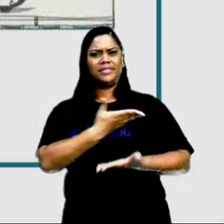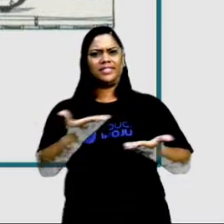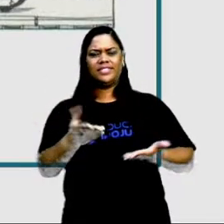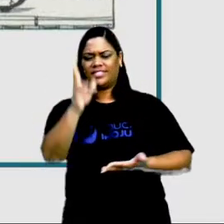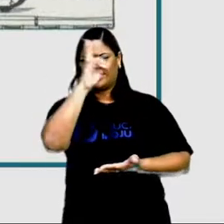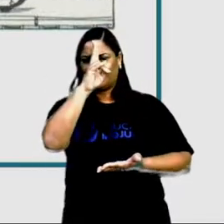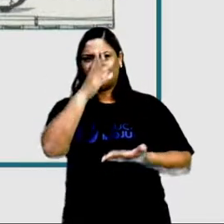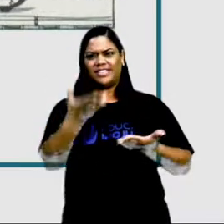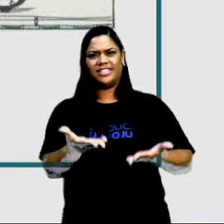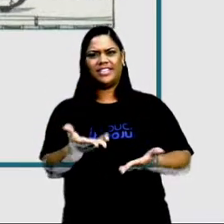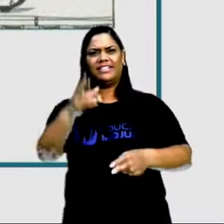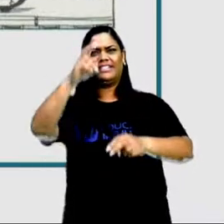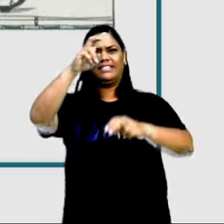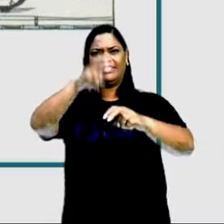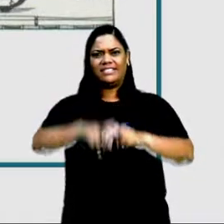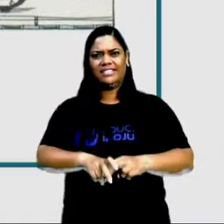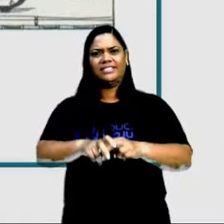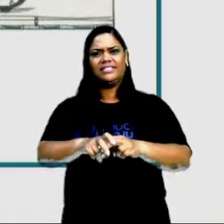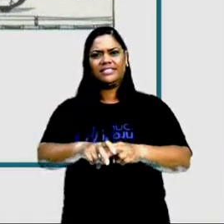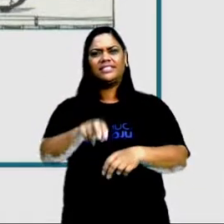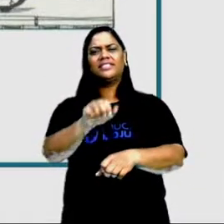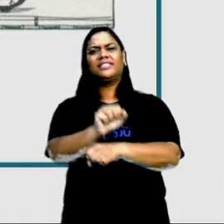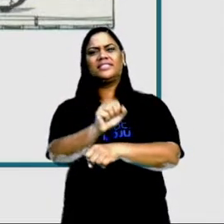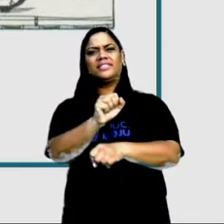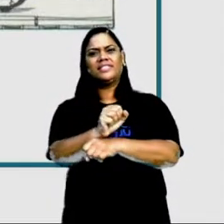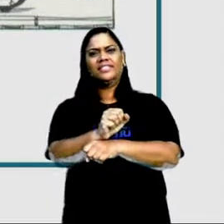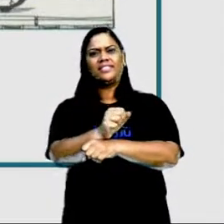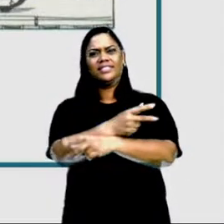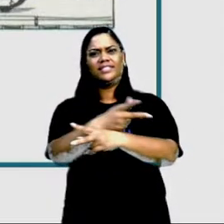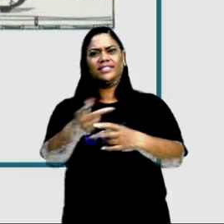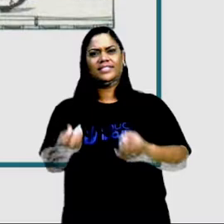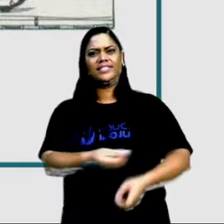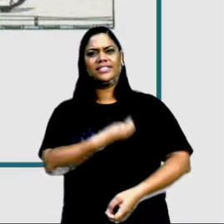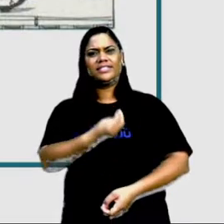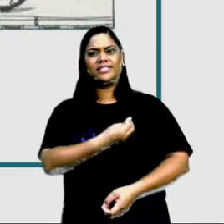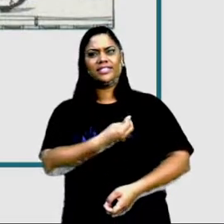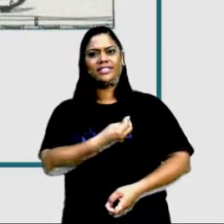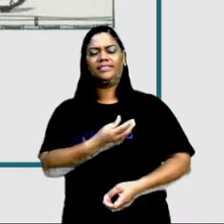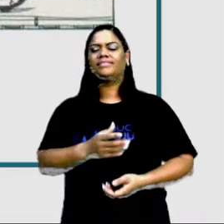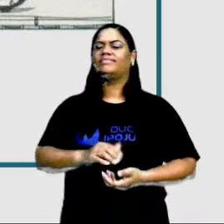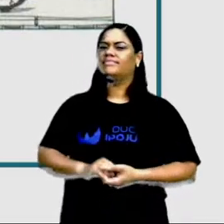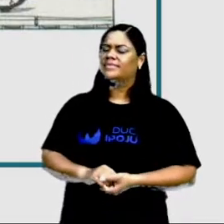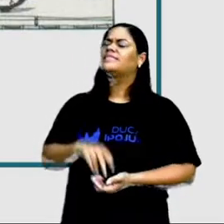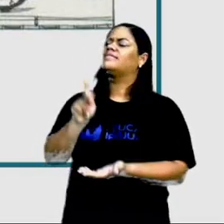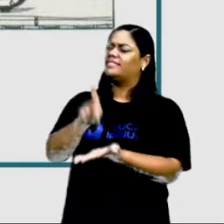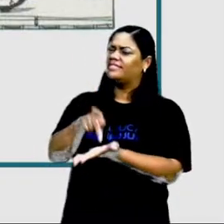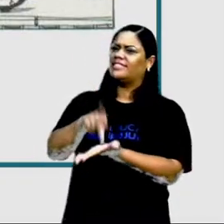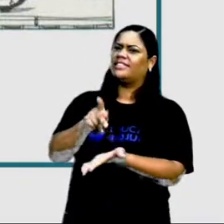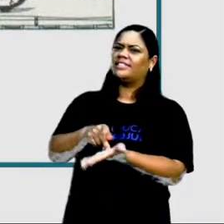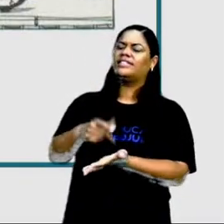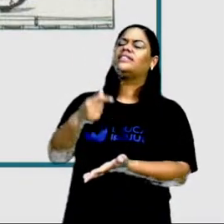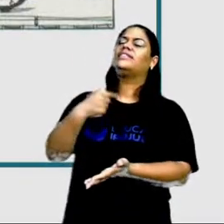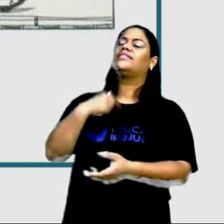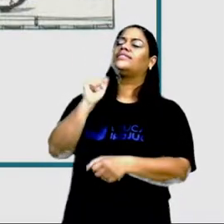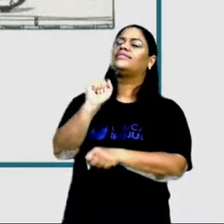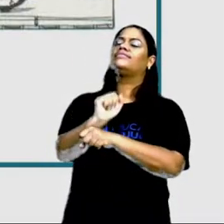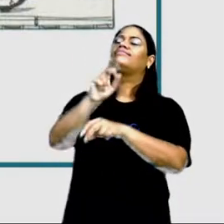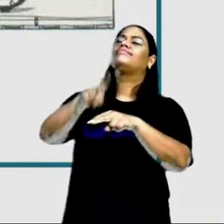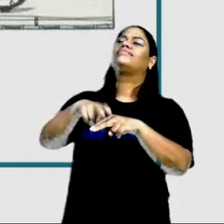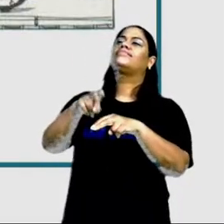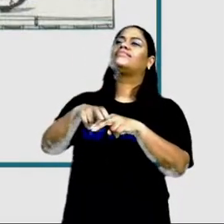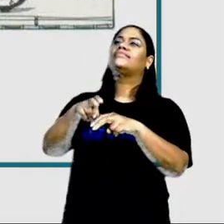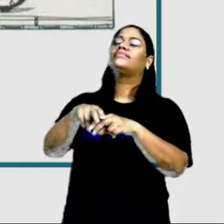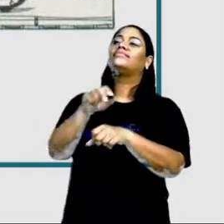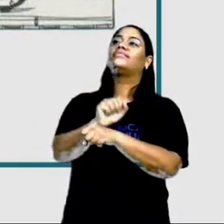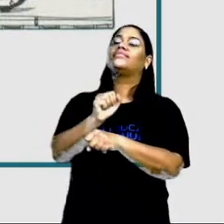história é essa de ficar sentado esperando alguma coisa da vida? E ele fala, é isso mesmo, eu vou ficar aqui sentado,